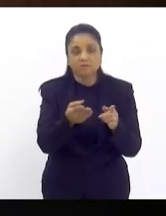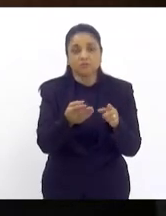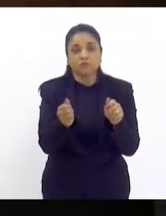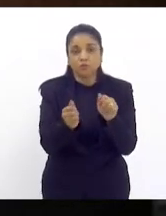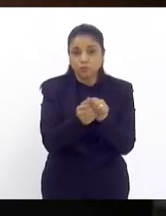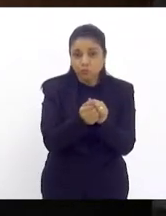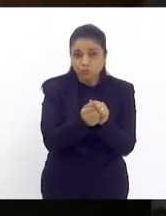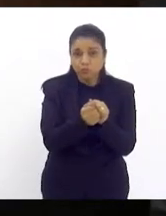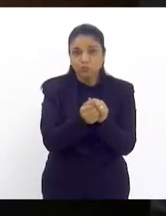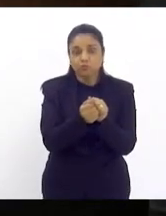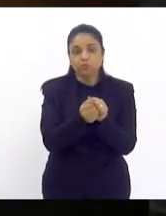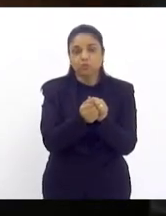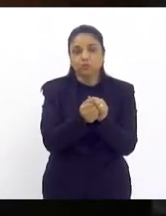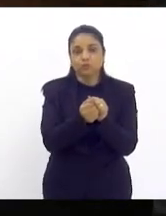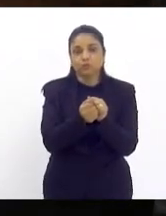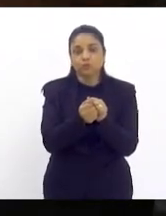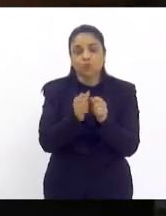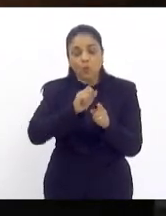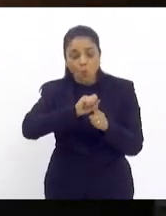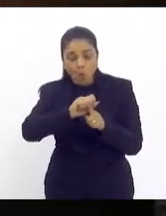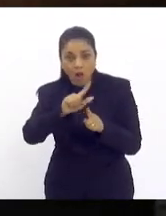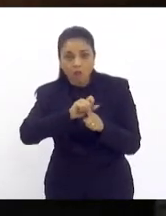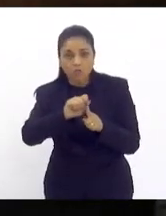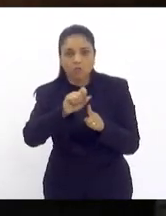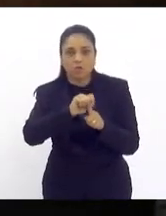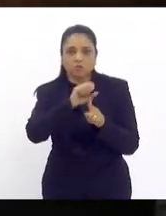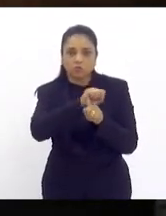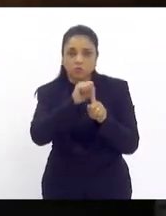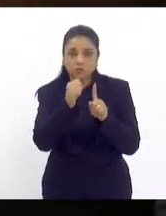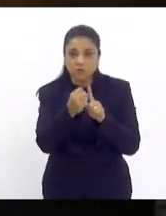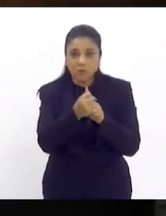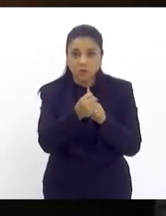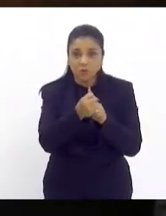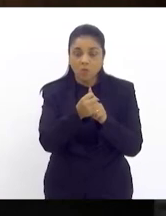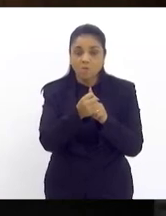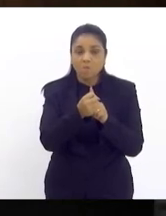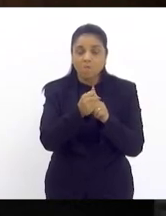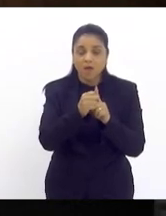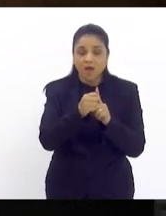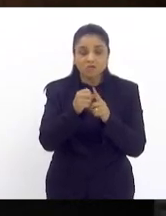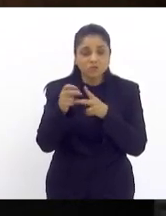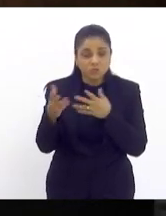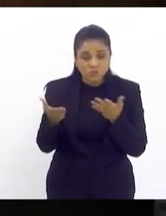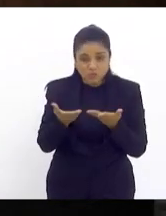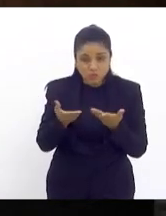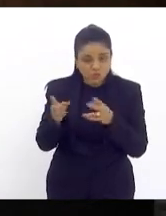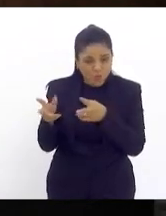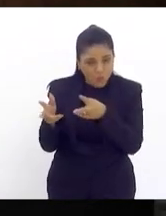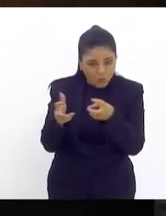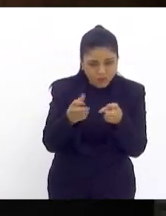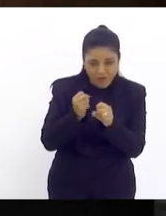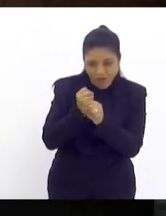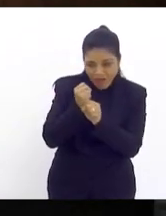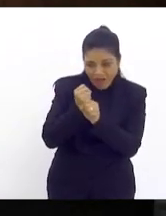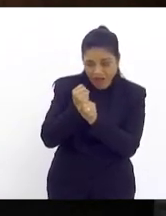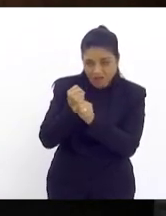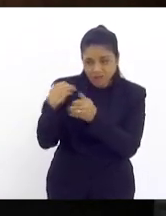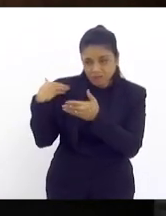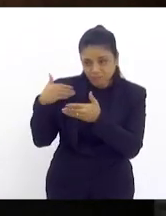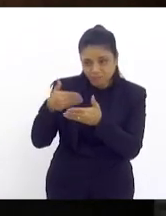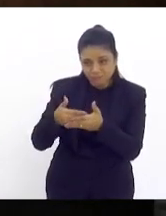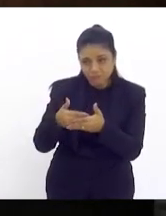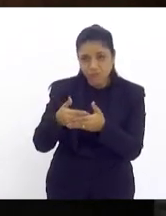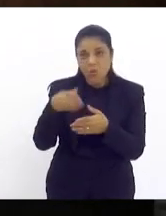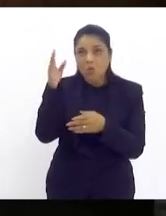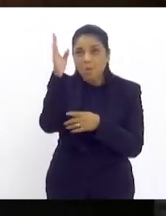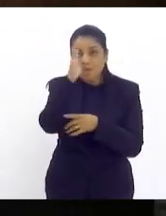eventual que é o aluguel social mas o que a gente viu acontecer nos últimos anos no Brasil e em todo o estado do Rio de